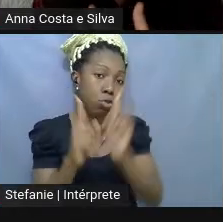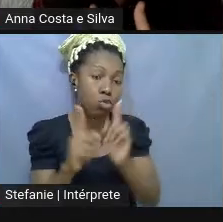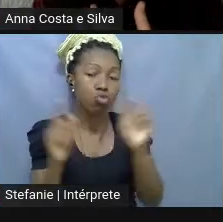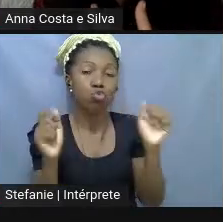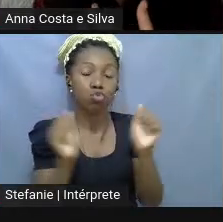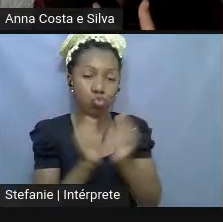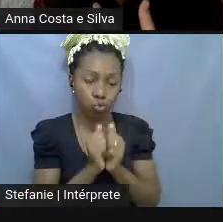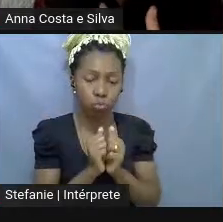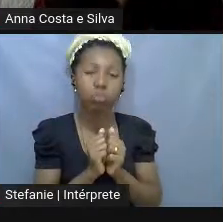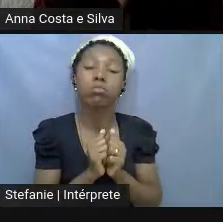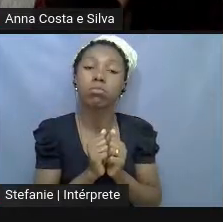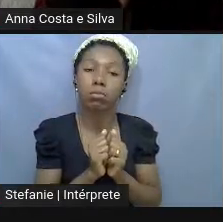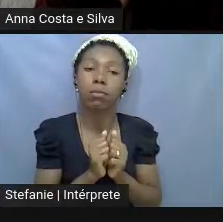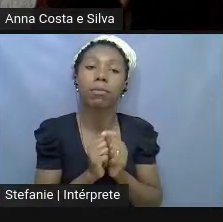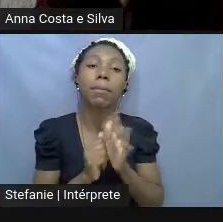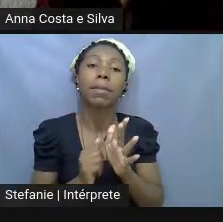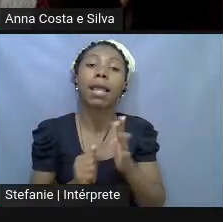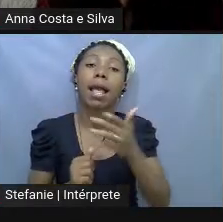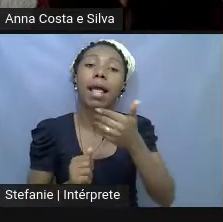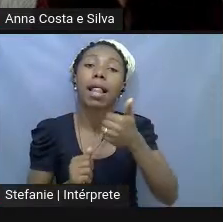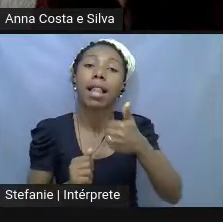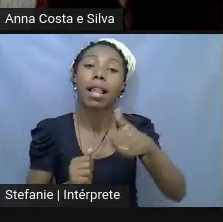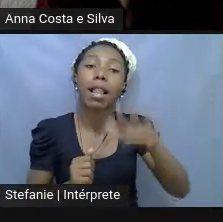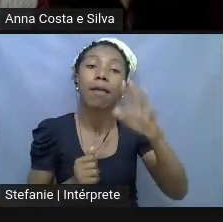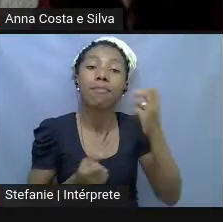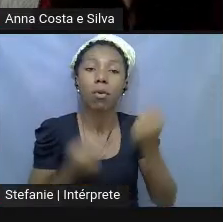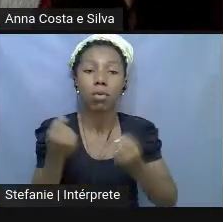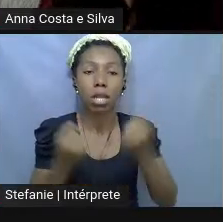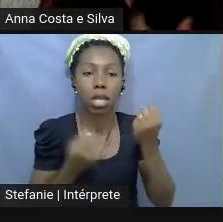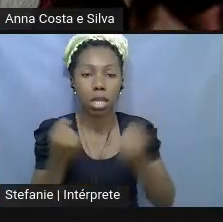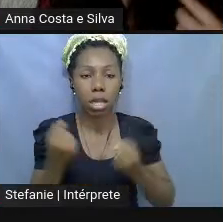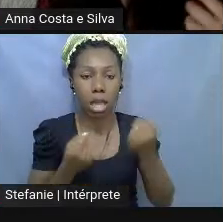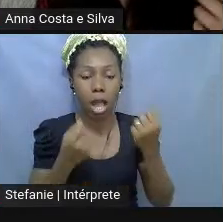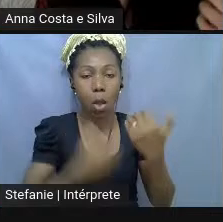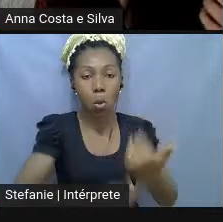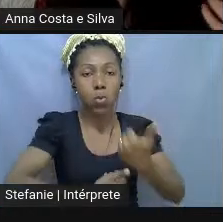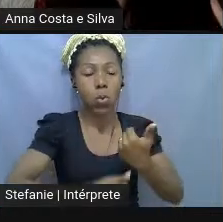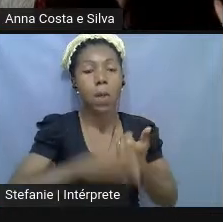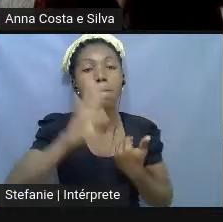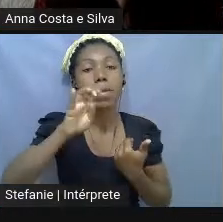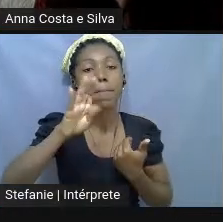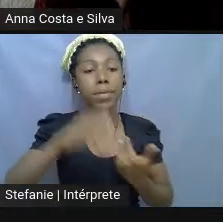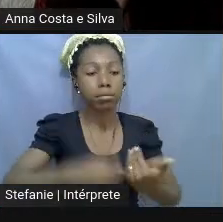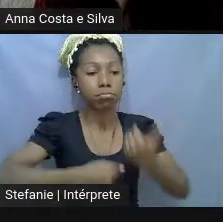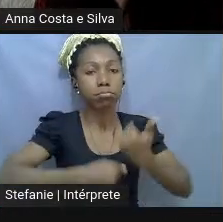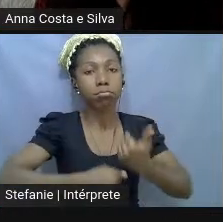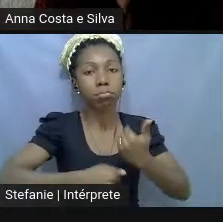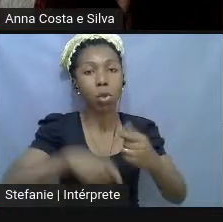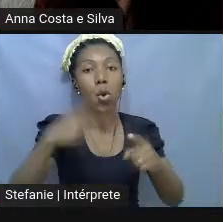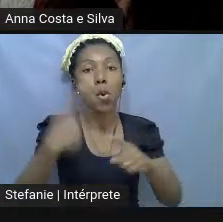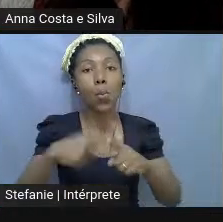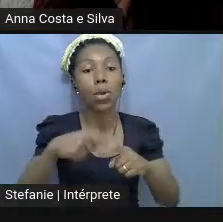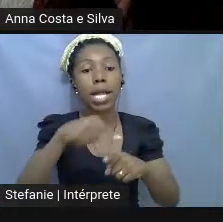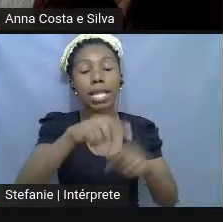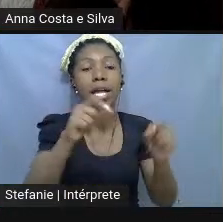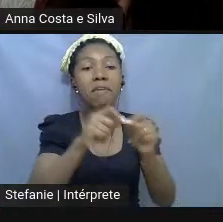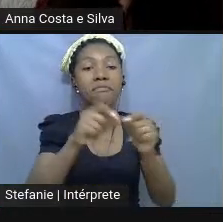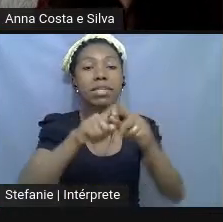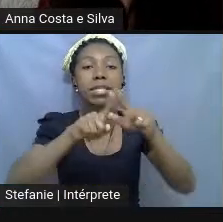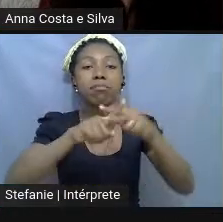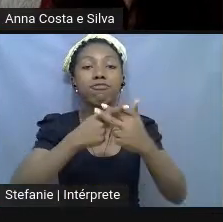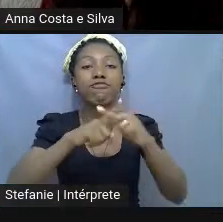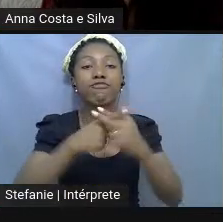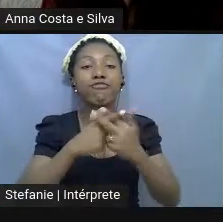Pra... Levar o carro ou segurar o bebê enquanto ela fazia uma vistoria do Detran.